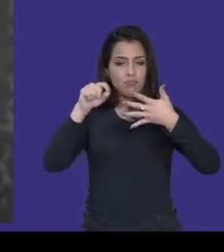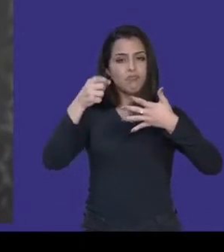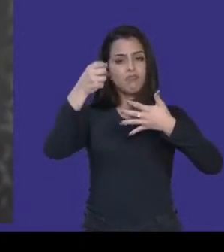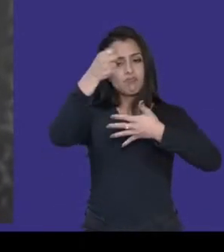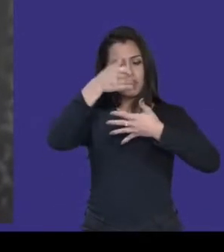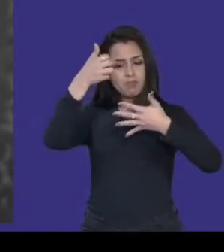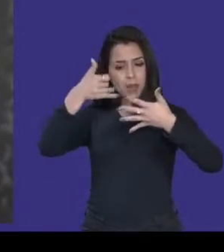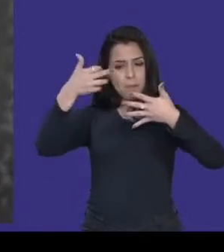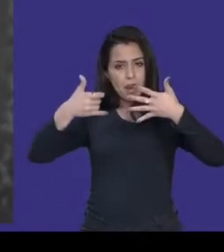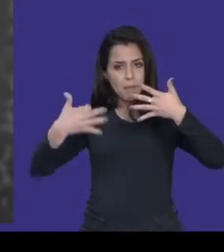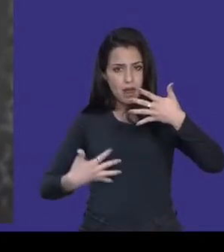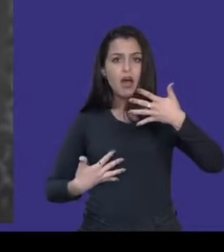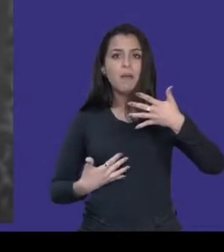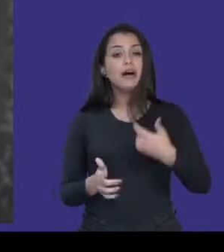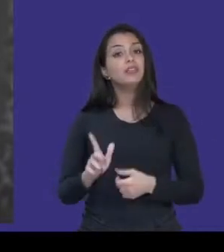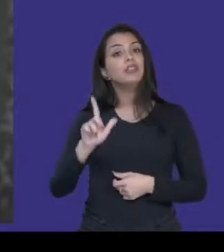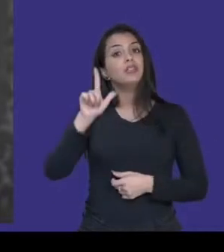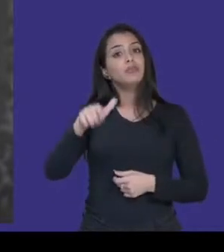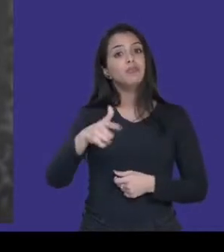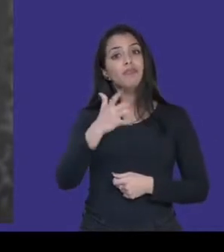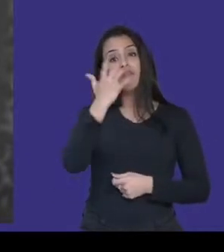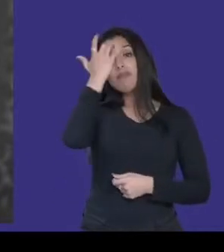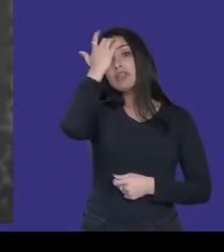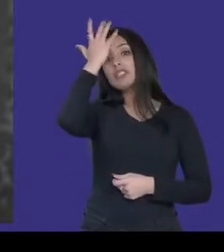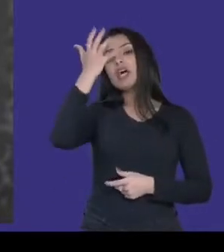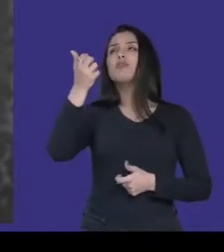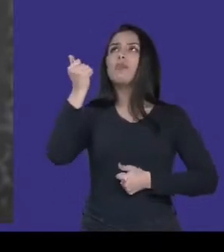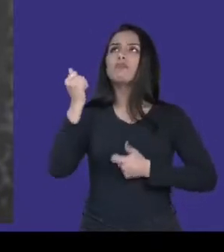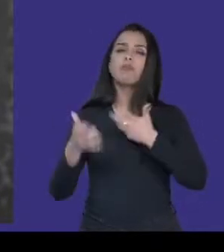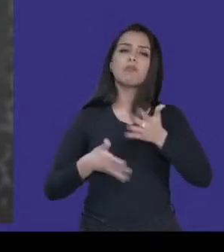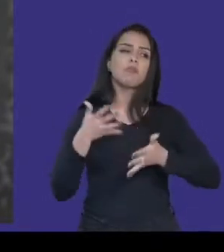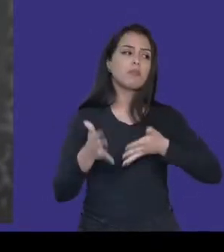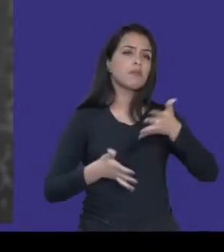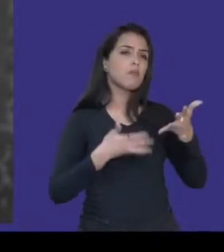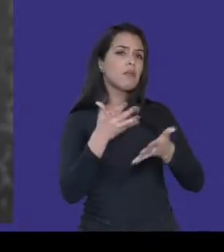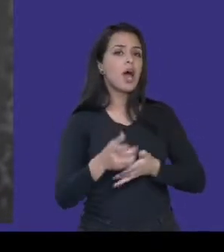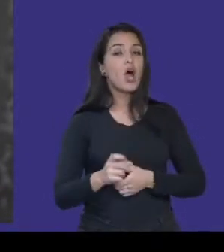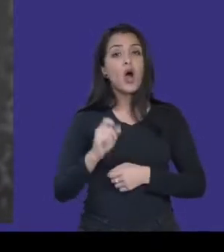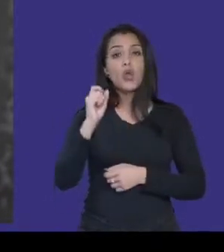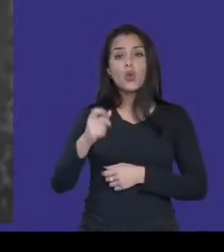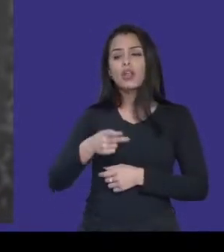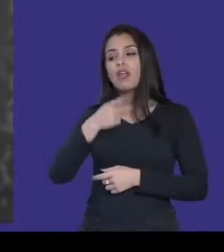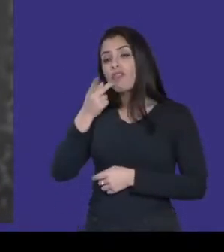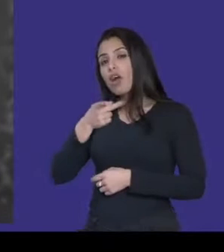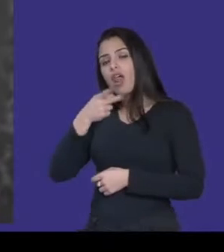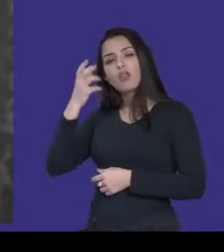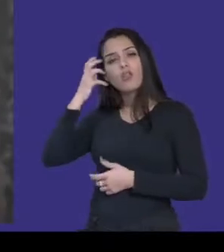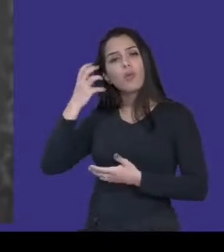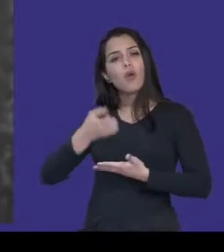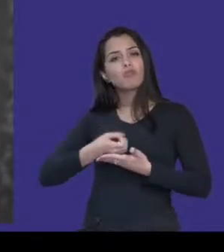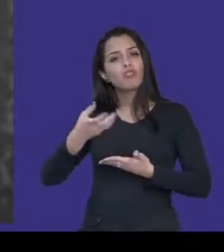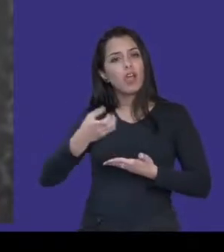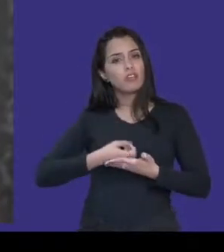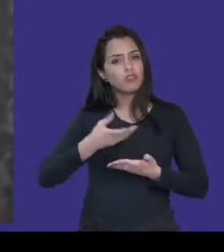uma facilidade depois, para que eu possa transcrever e indicar aquilo que está sendo dito no podcast também. Perfeito,